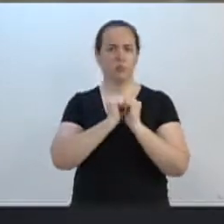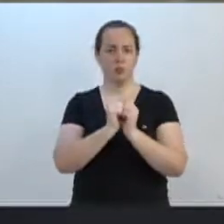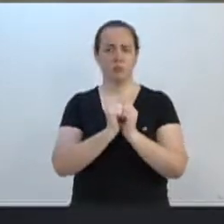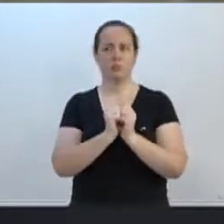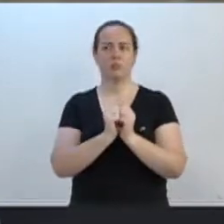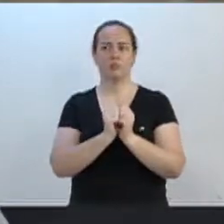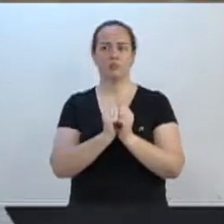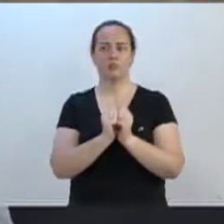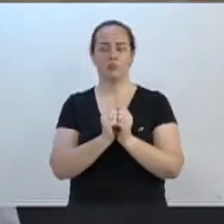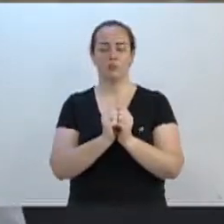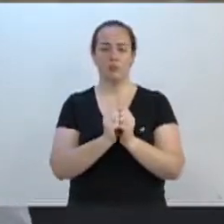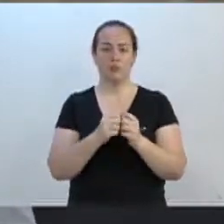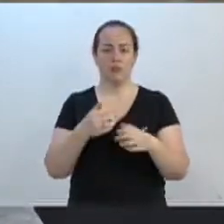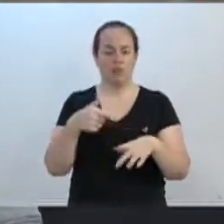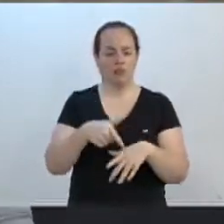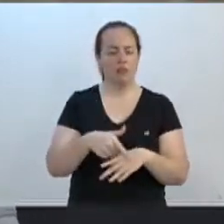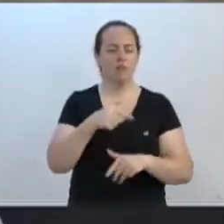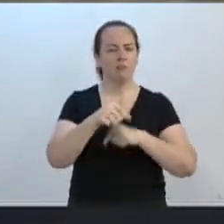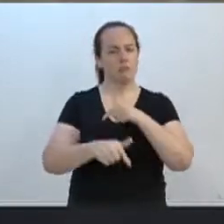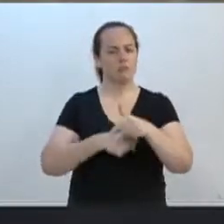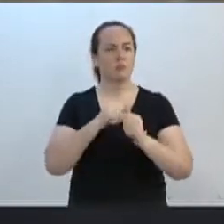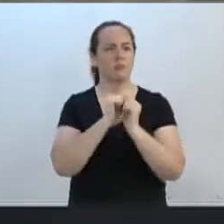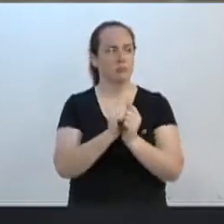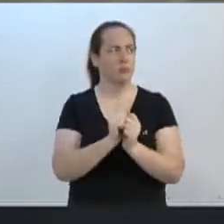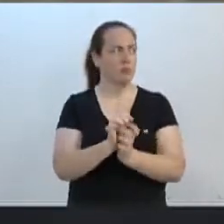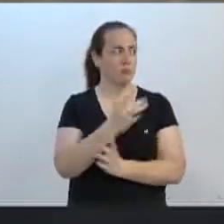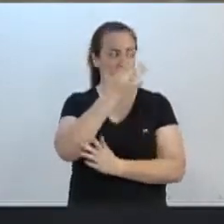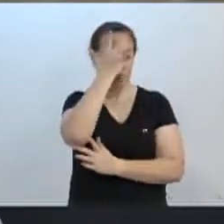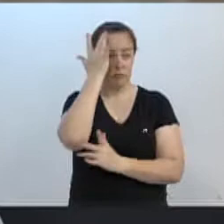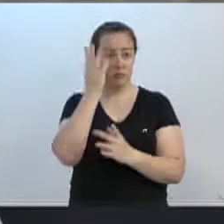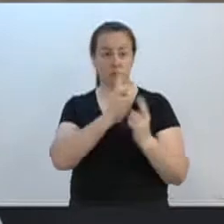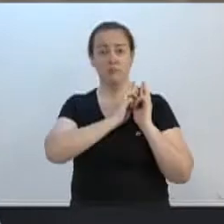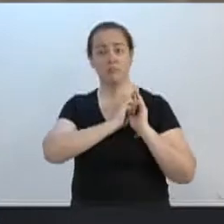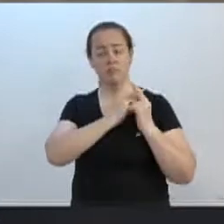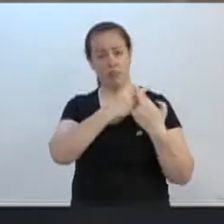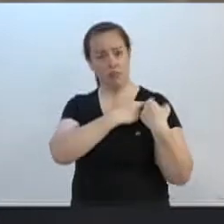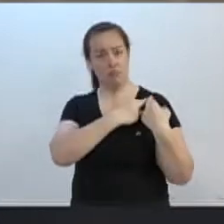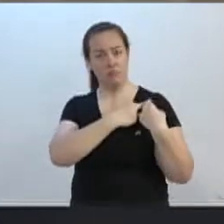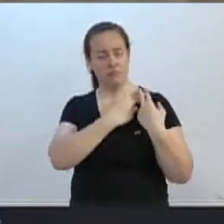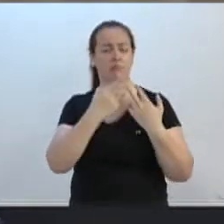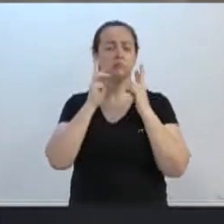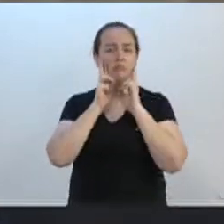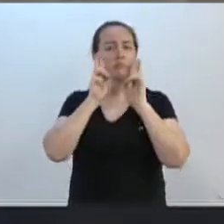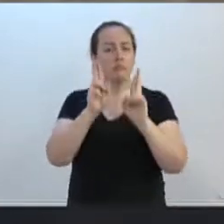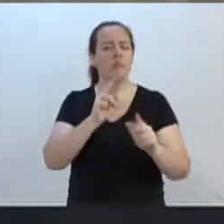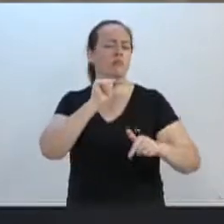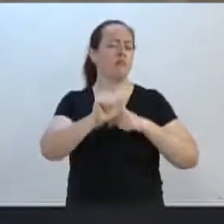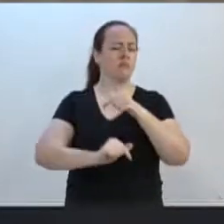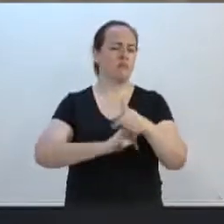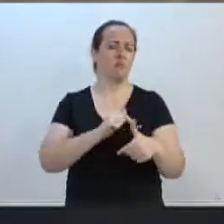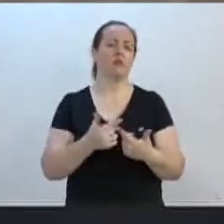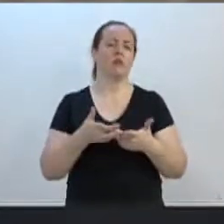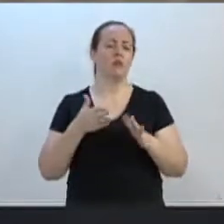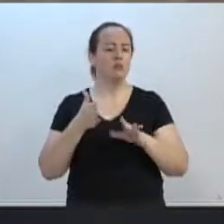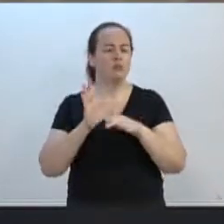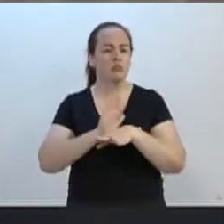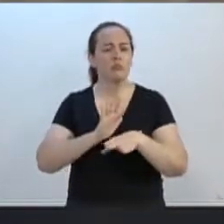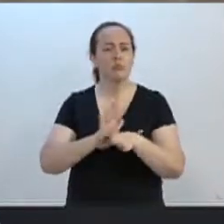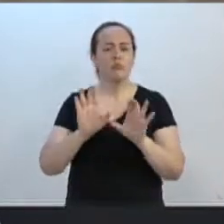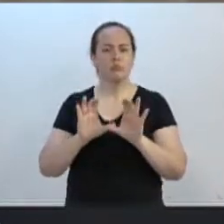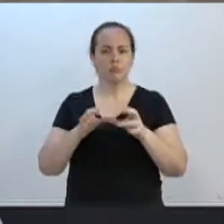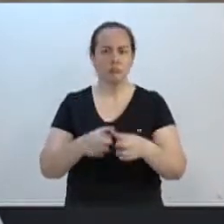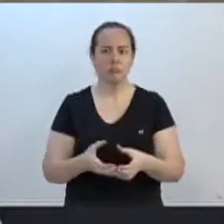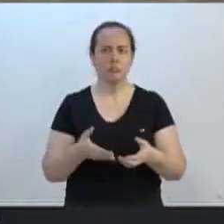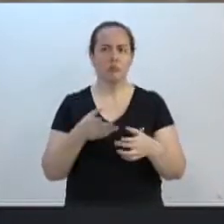nesse plenário, nessa casa. Uma pessoa muito respeitosa, uma pessoa que trabalha muito em favor da comunidade. Parabéns. Continue